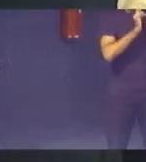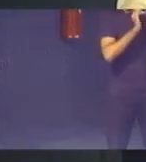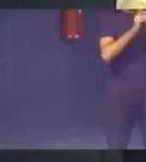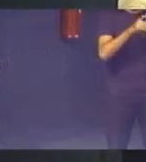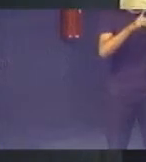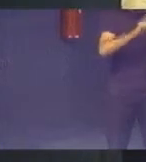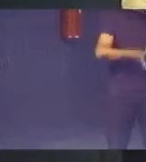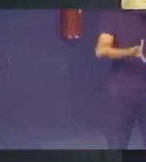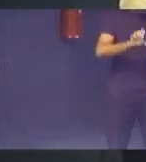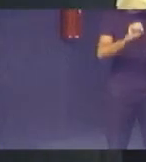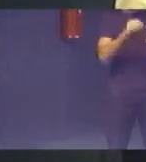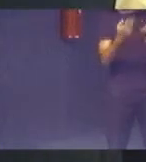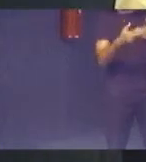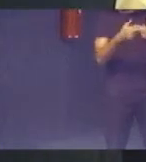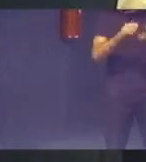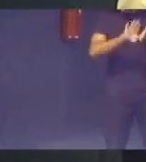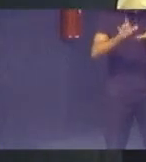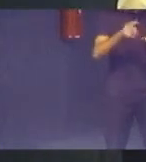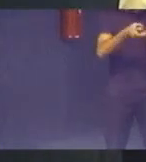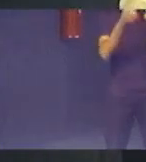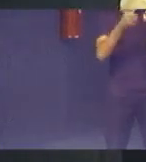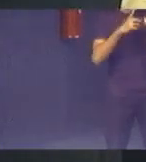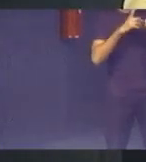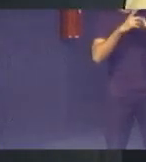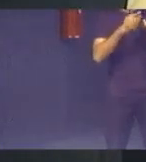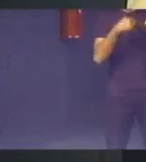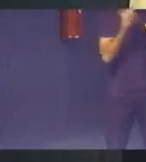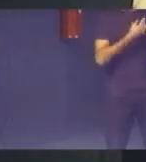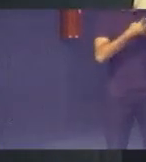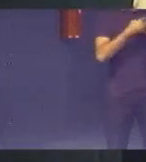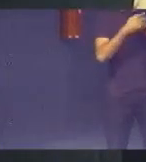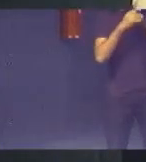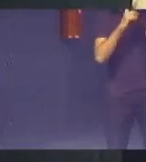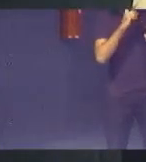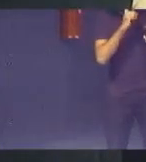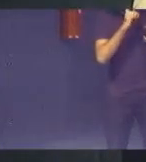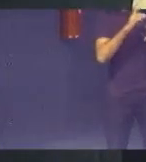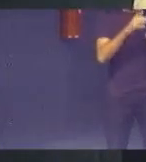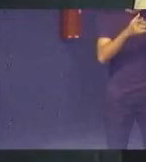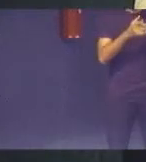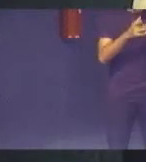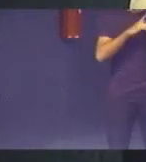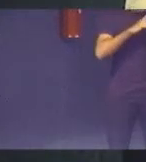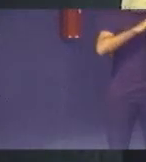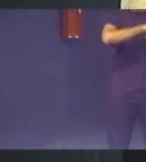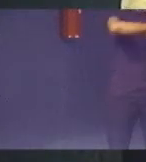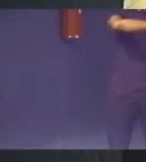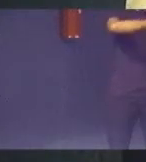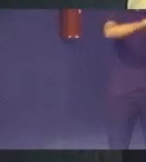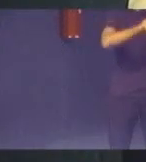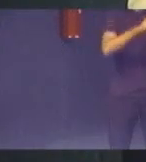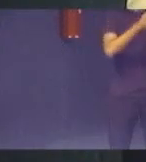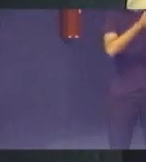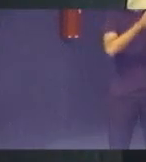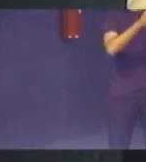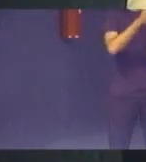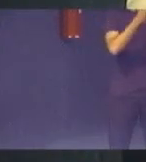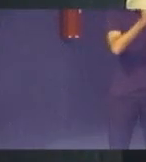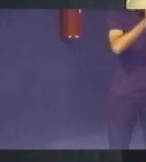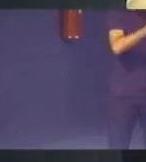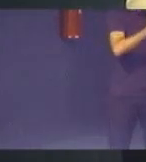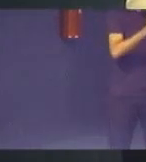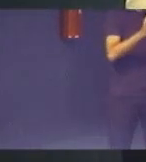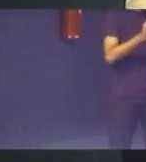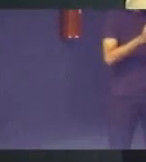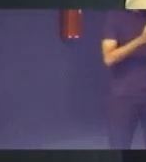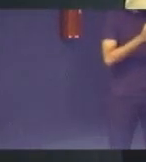fosse um reconhecimento de paternidade enfim uma gama enorme de processos as partes já saíam dali com o seu